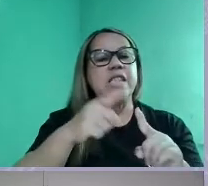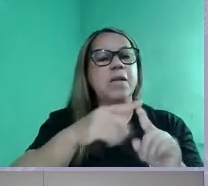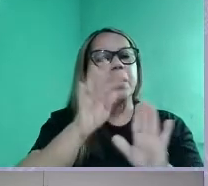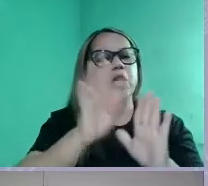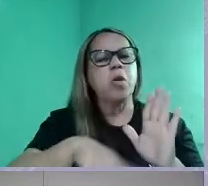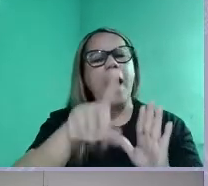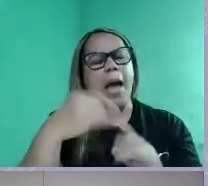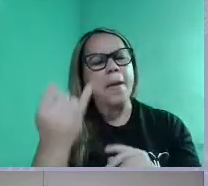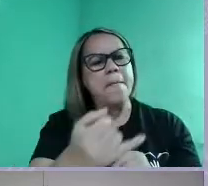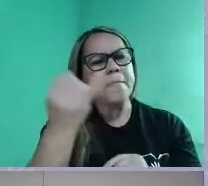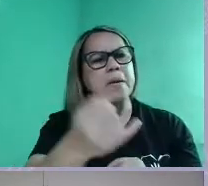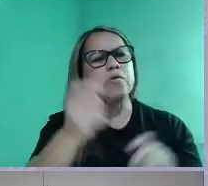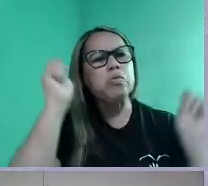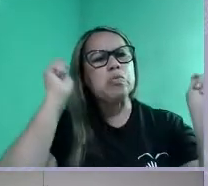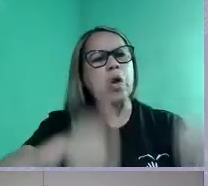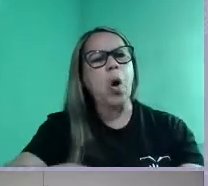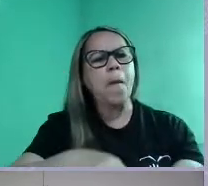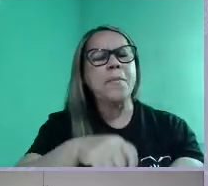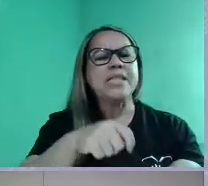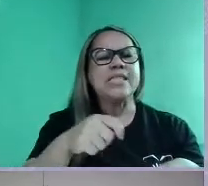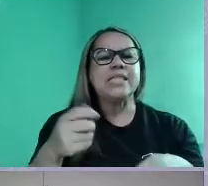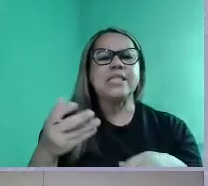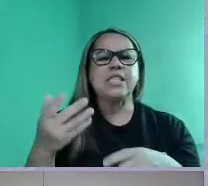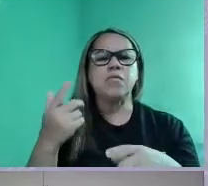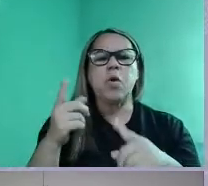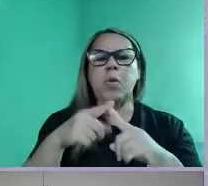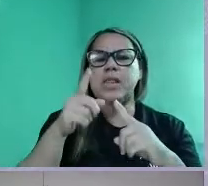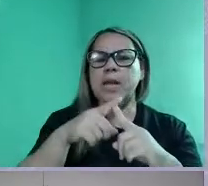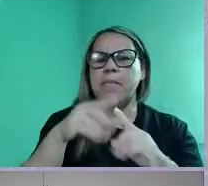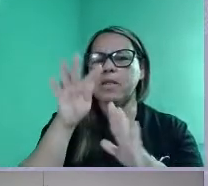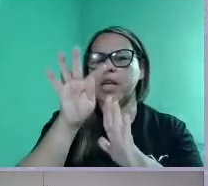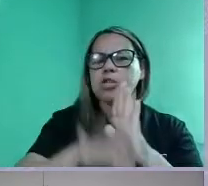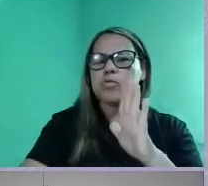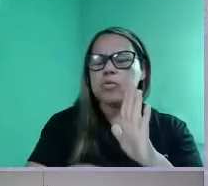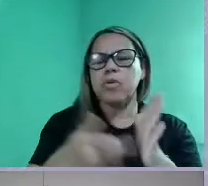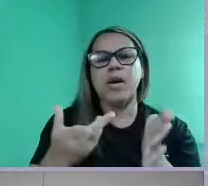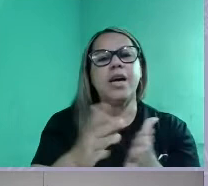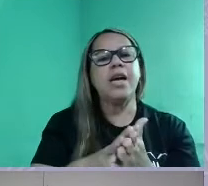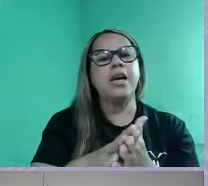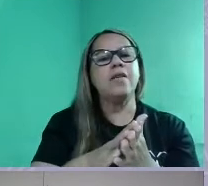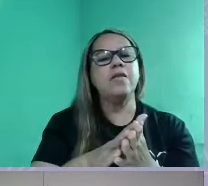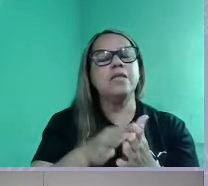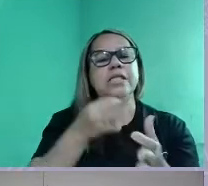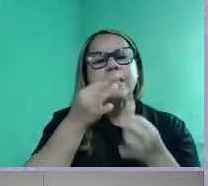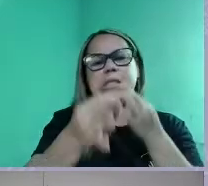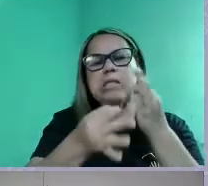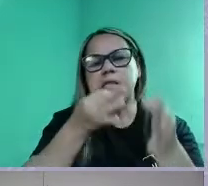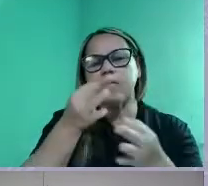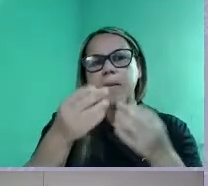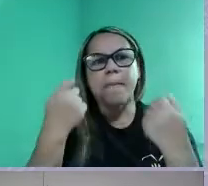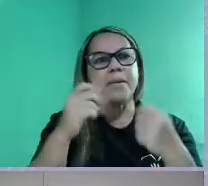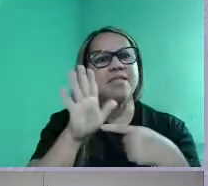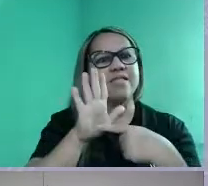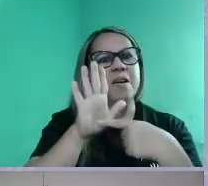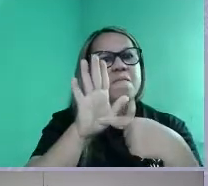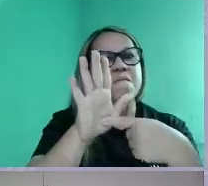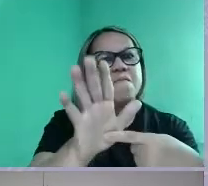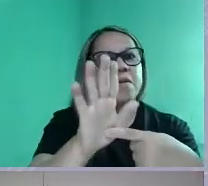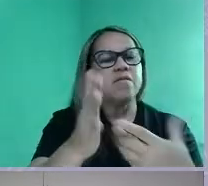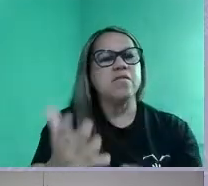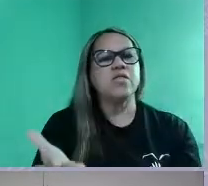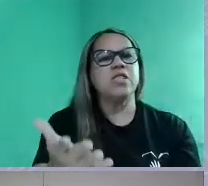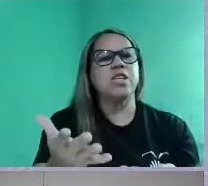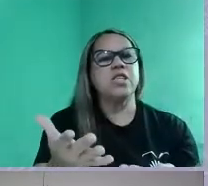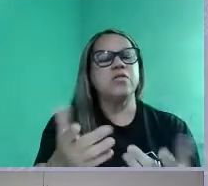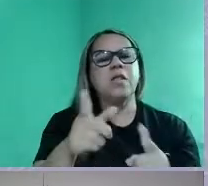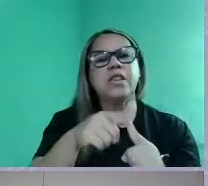importante aí nessa competência 2, certo? O tipo textual é o dissertativo argumentativo, então ele tem que aparecer marcas desse tipo de